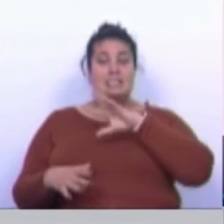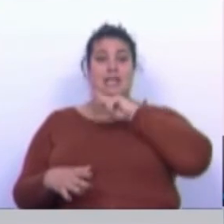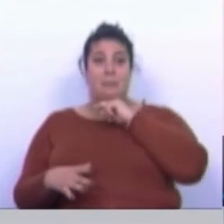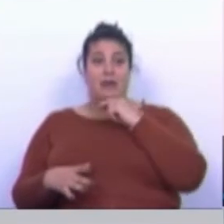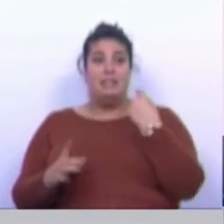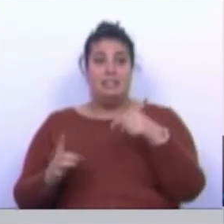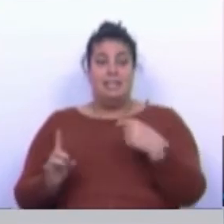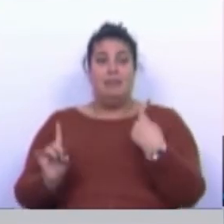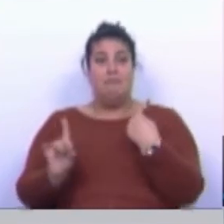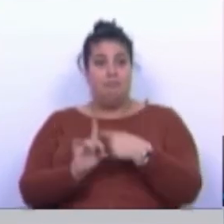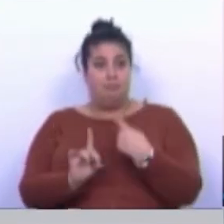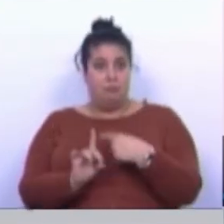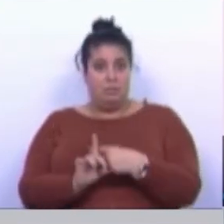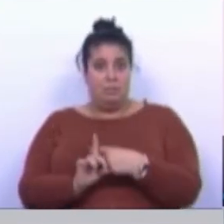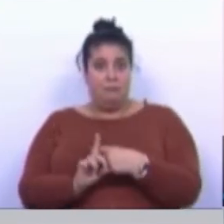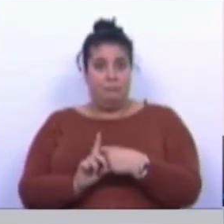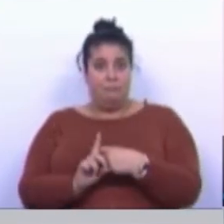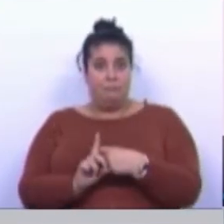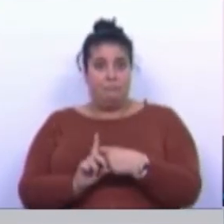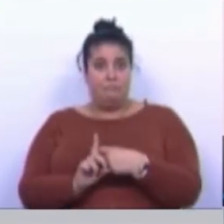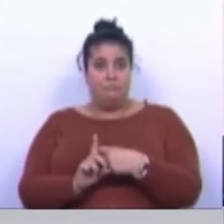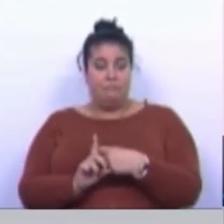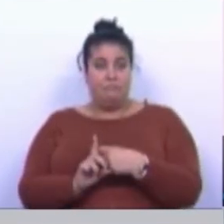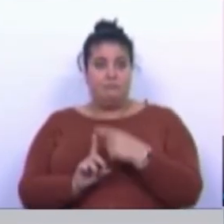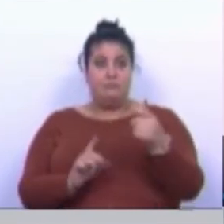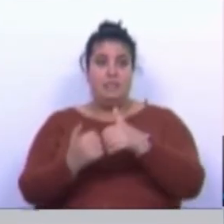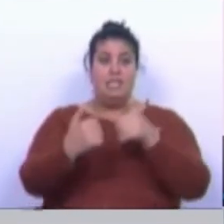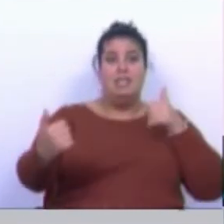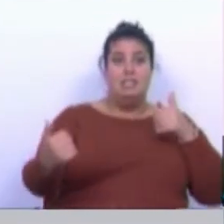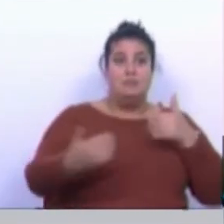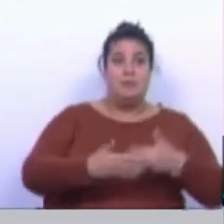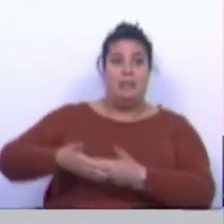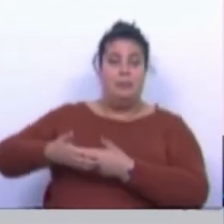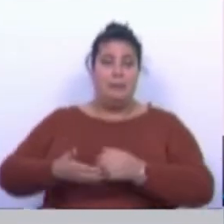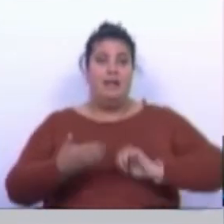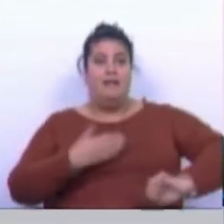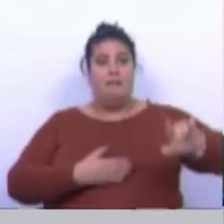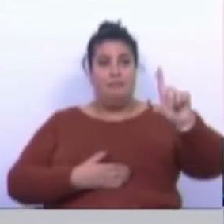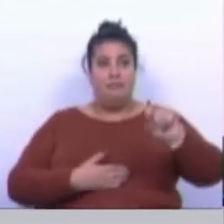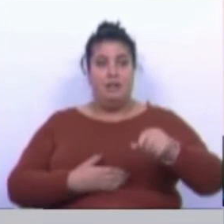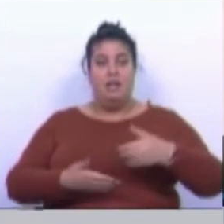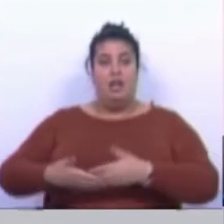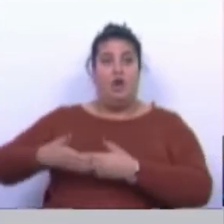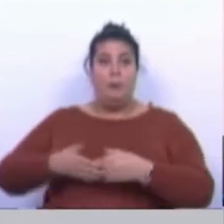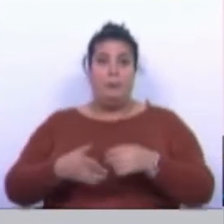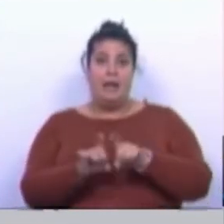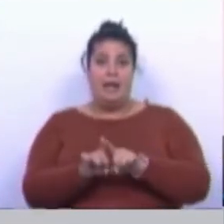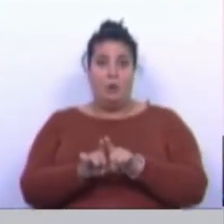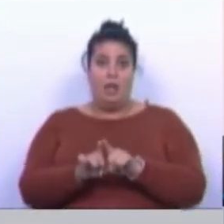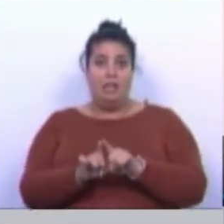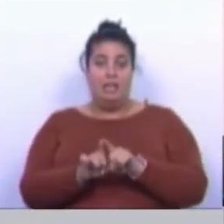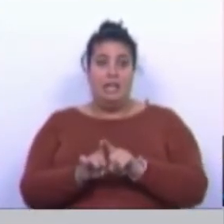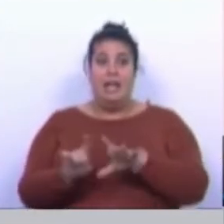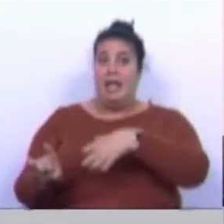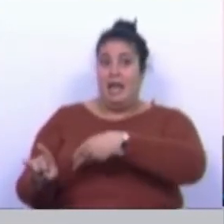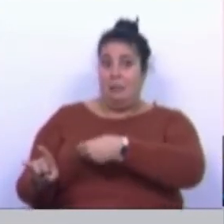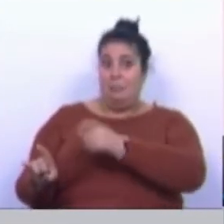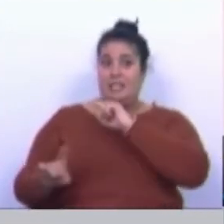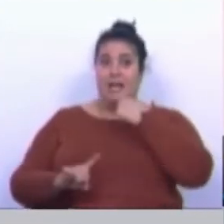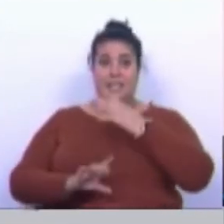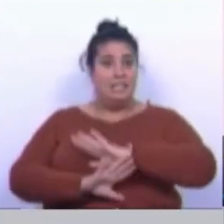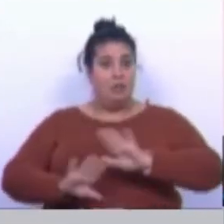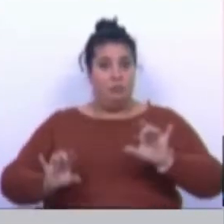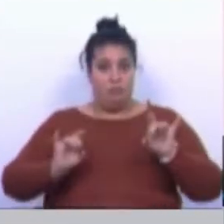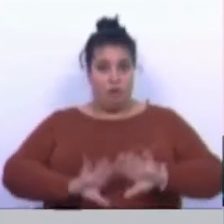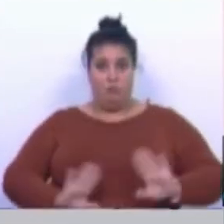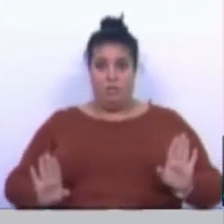testar Covid positiva, é separada do seu bebê, bebê, portanto, impedida de amamentar o seu bebê,